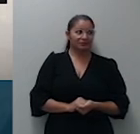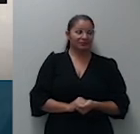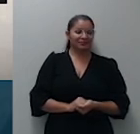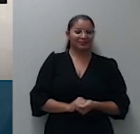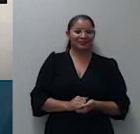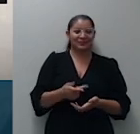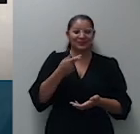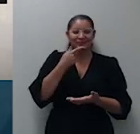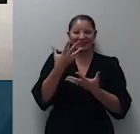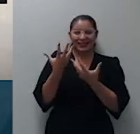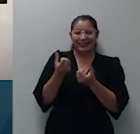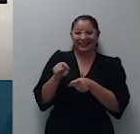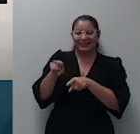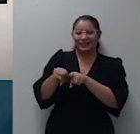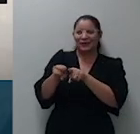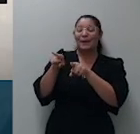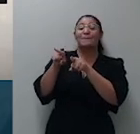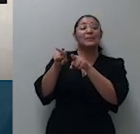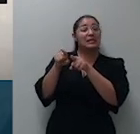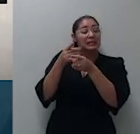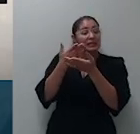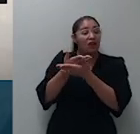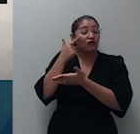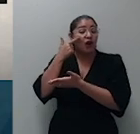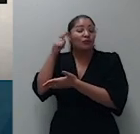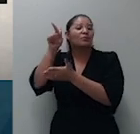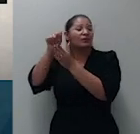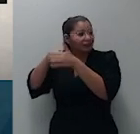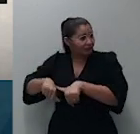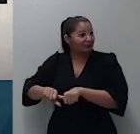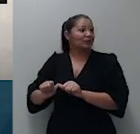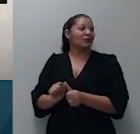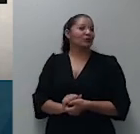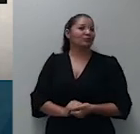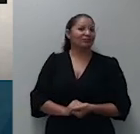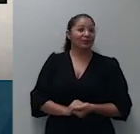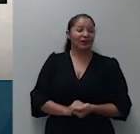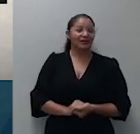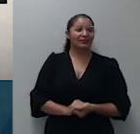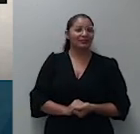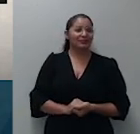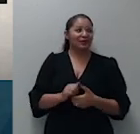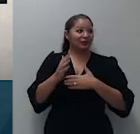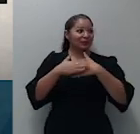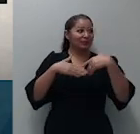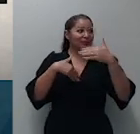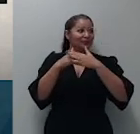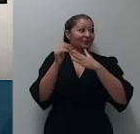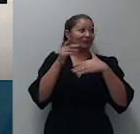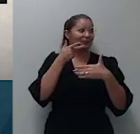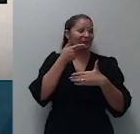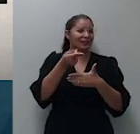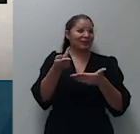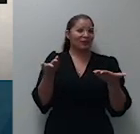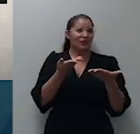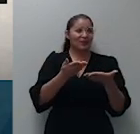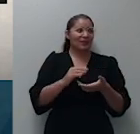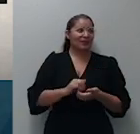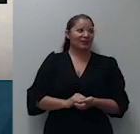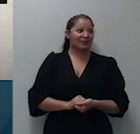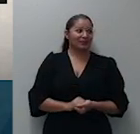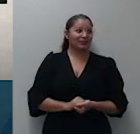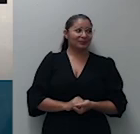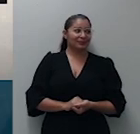diretamente do fixado pela corte local competiria à asseguradora e não apenas à estipulante